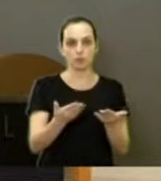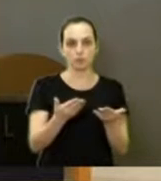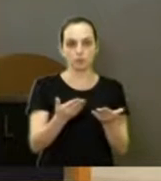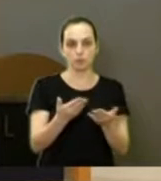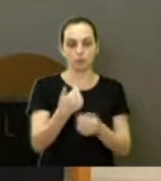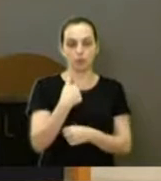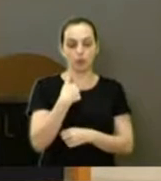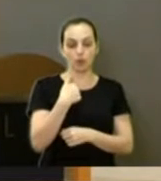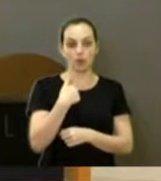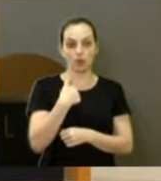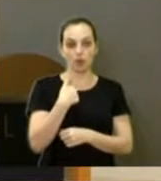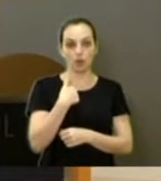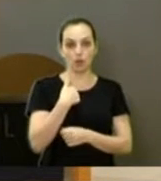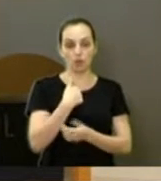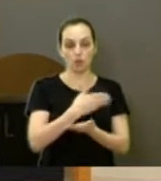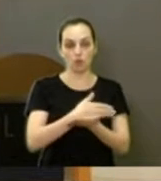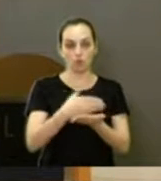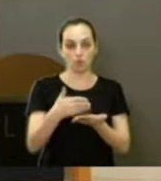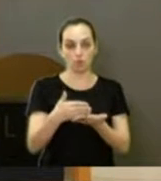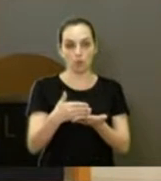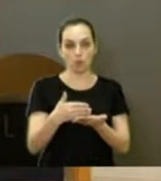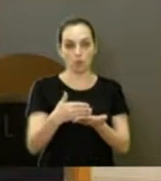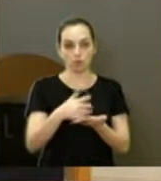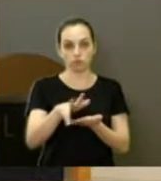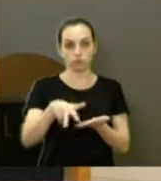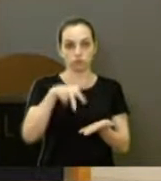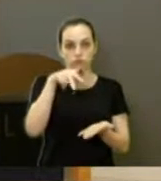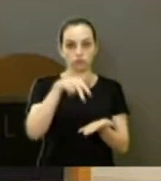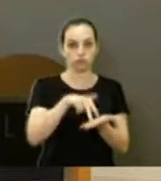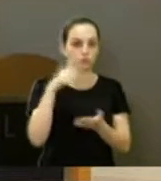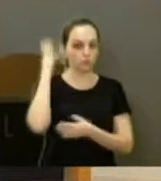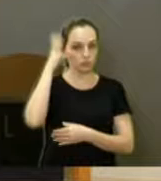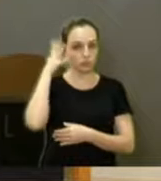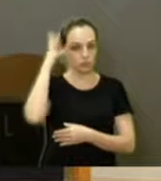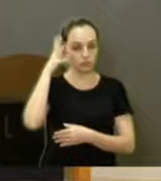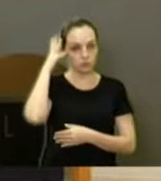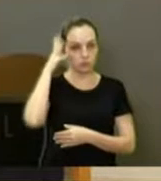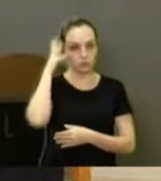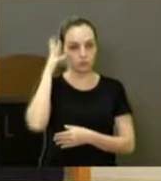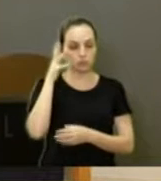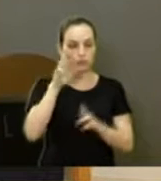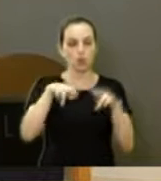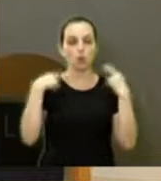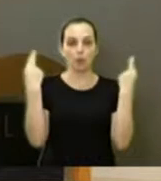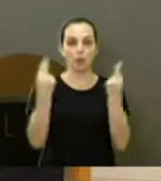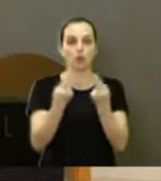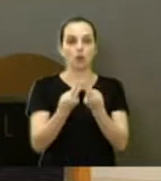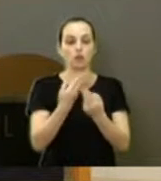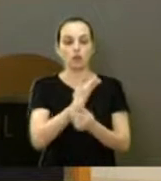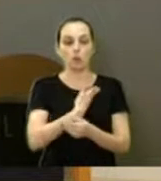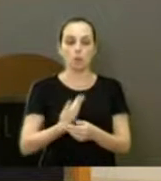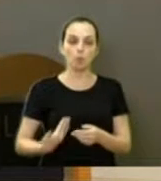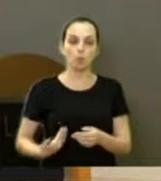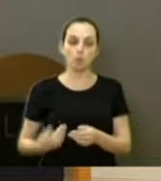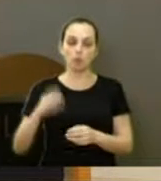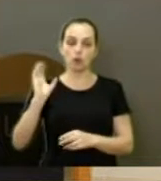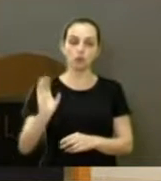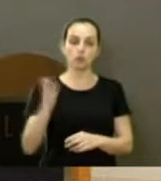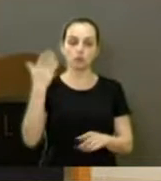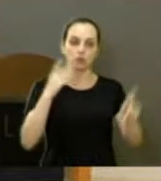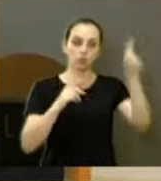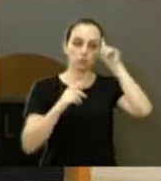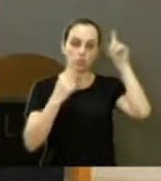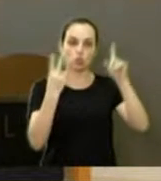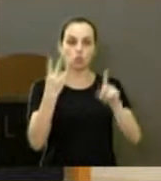eu gostaria de iniciar minha palavra com uma audiência que foi feita dia 2,